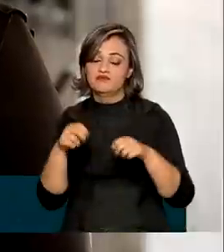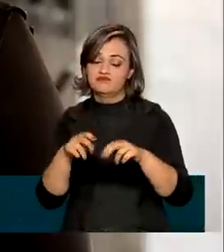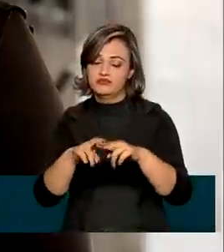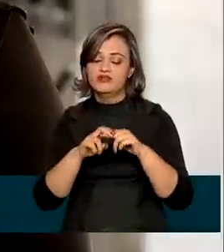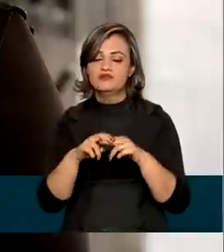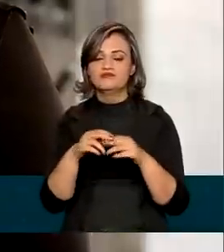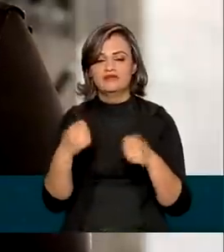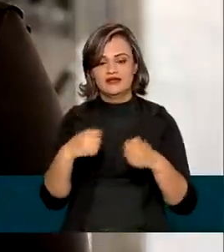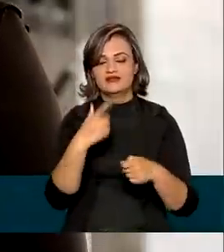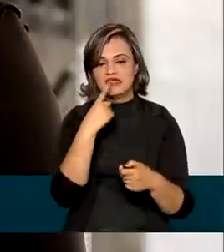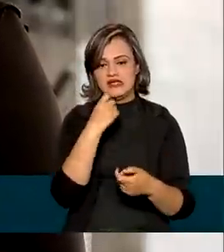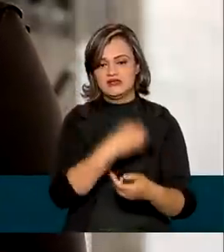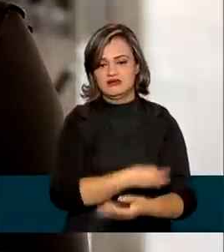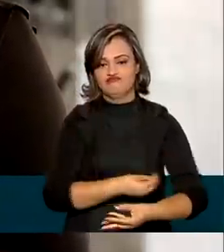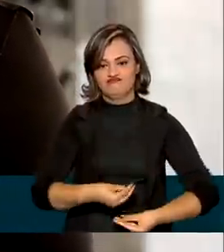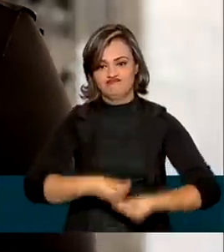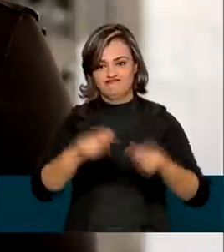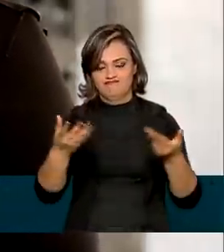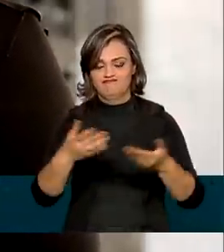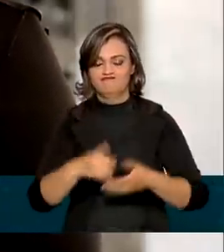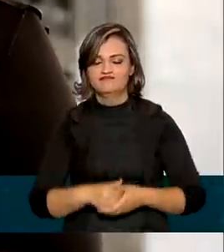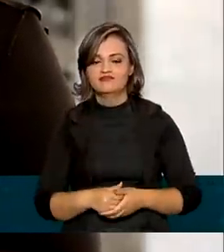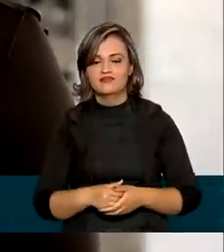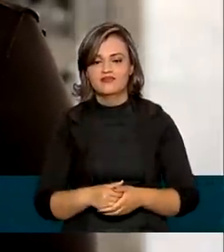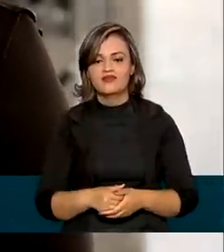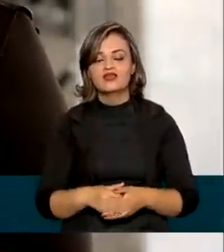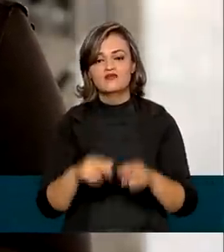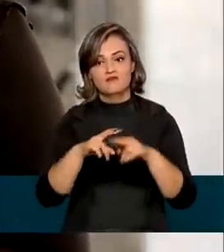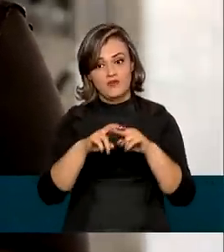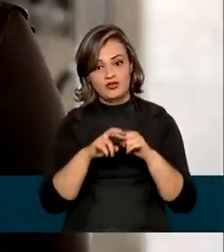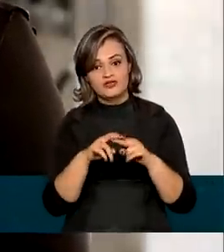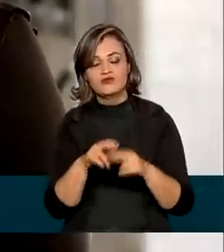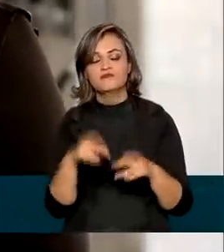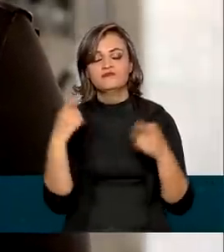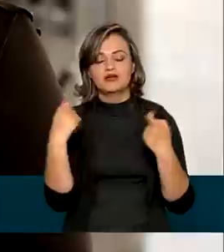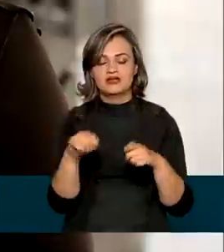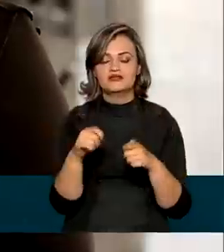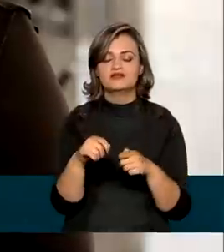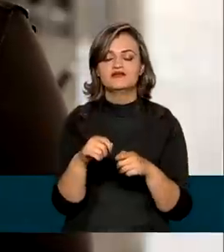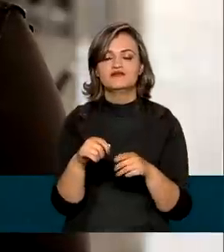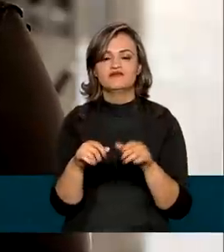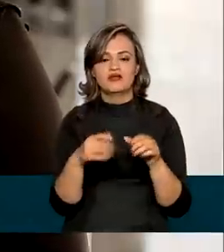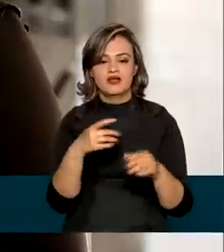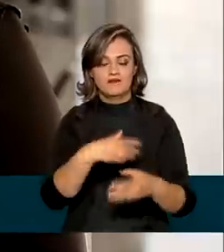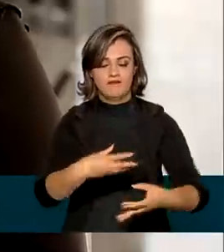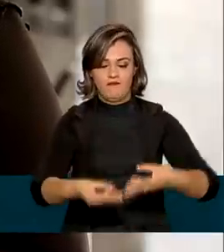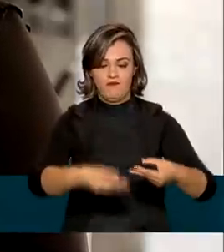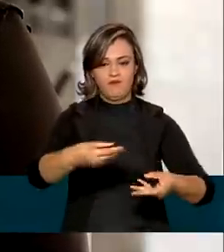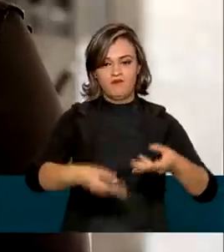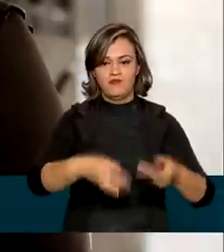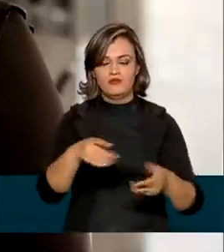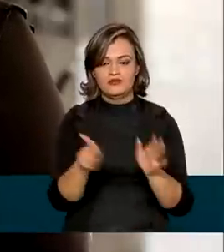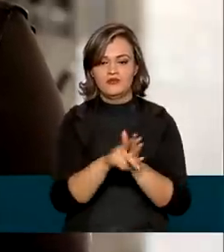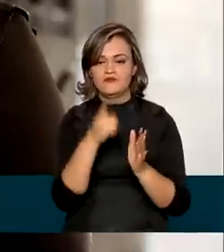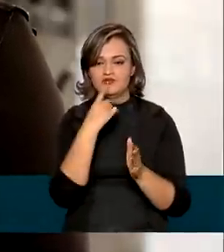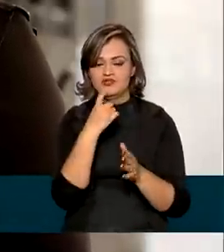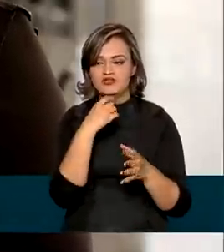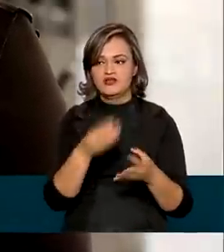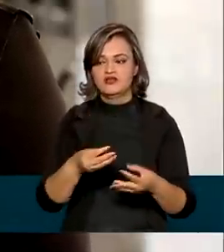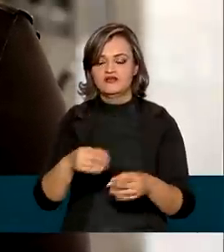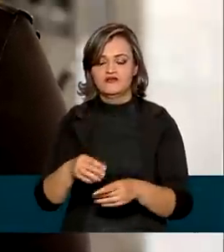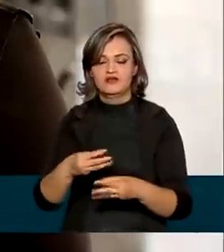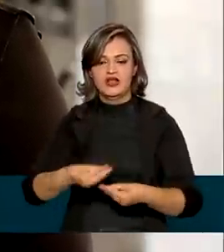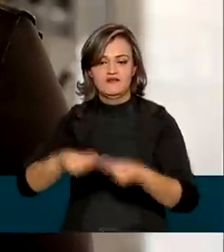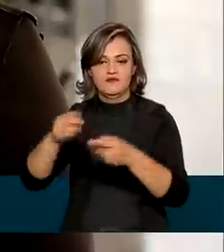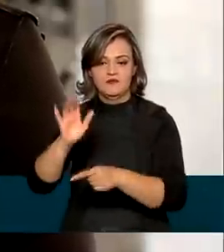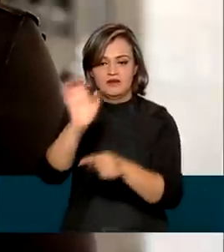transfusões durante a pandemia de covid-19. Por isso, foi necessário remanjar bolsas de sangue para nove estados.